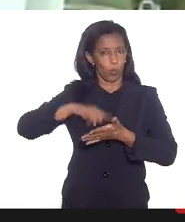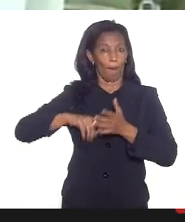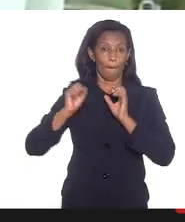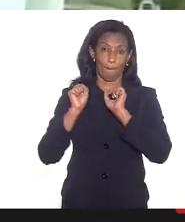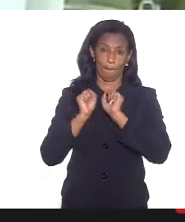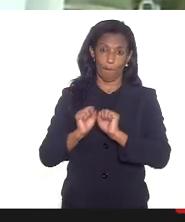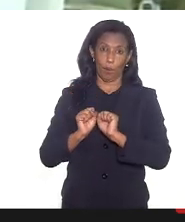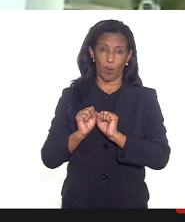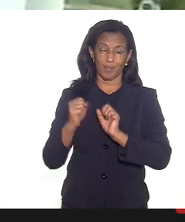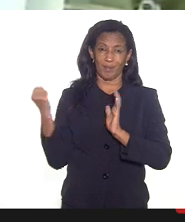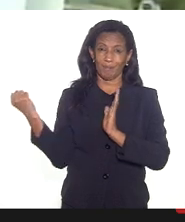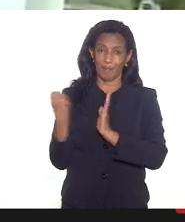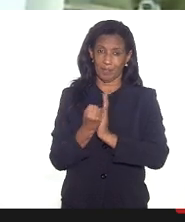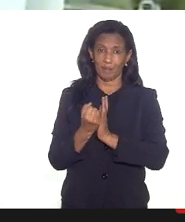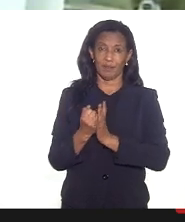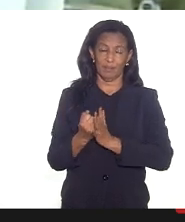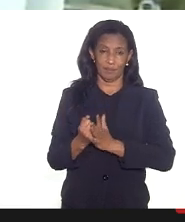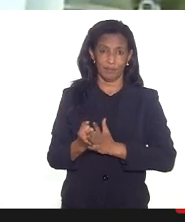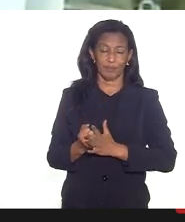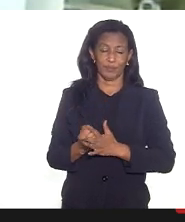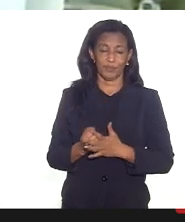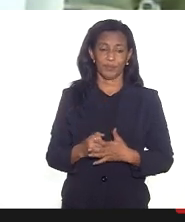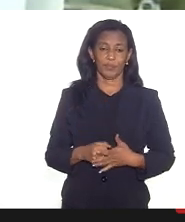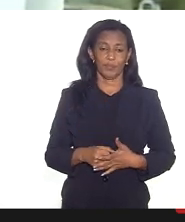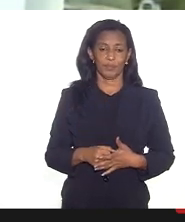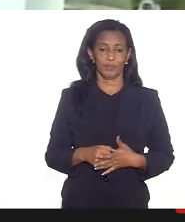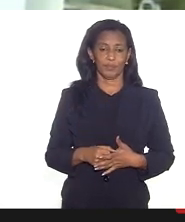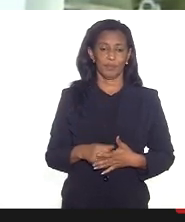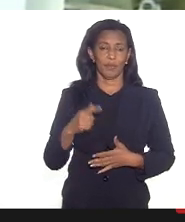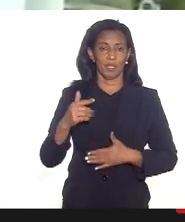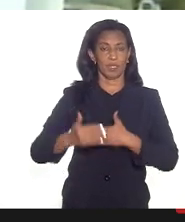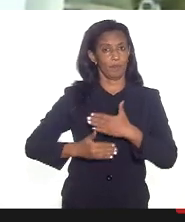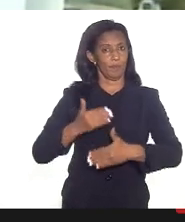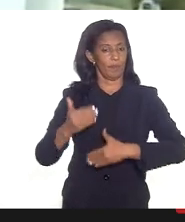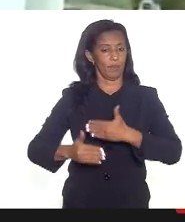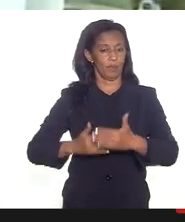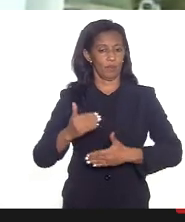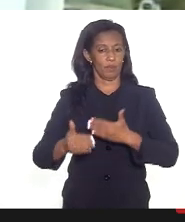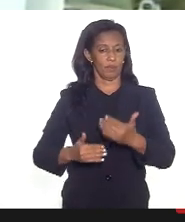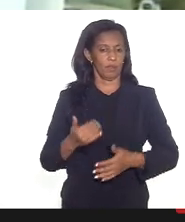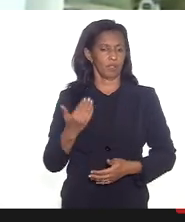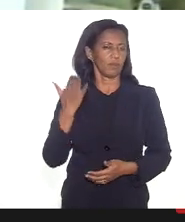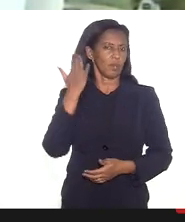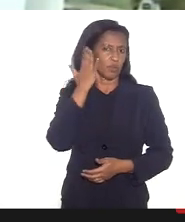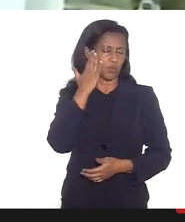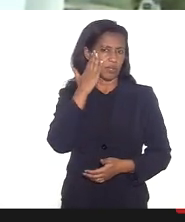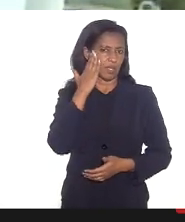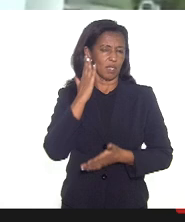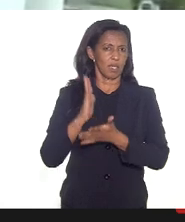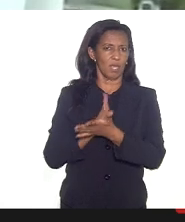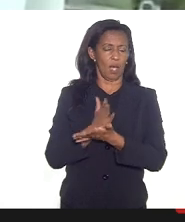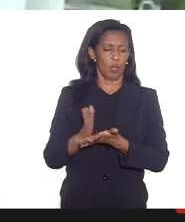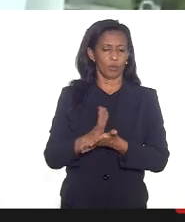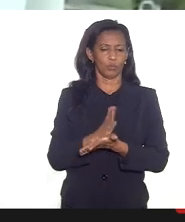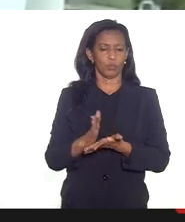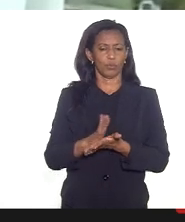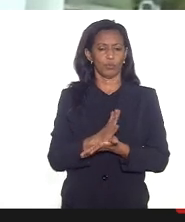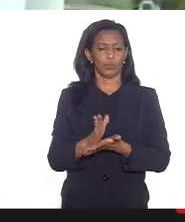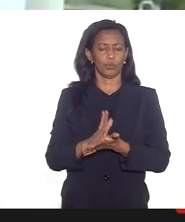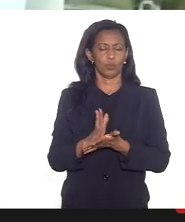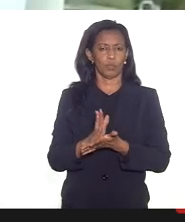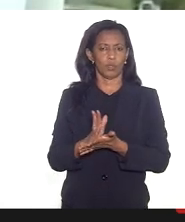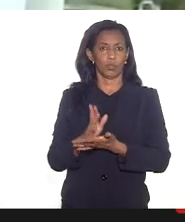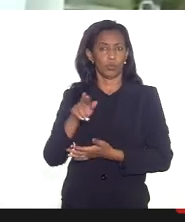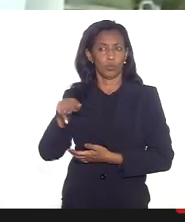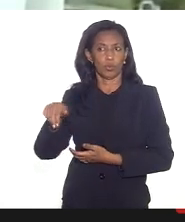estar impactando nessa nesse processo o que eu soube que alguns algumas unidades de